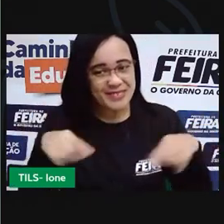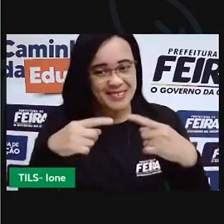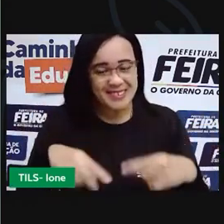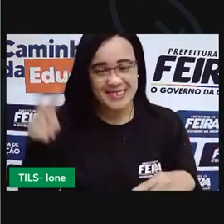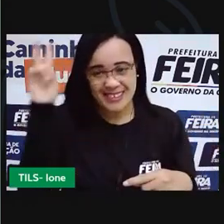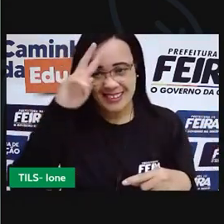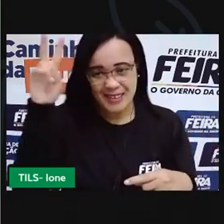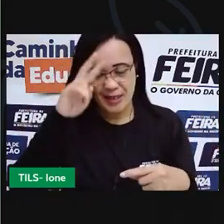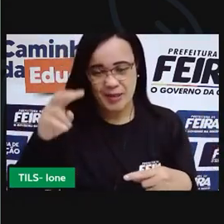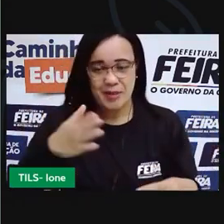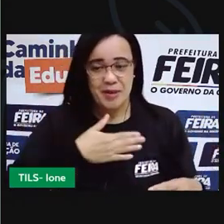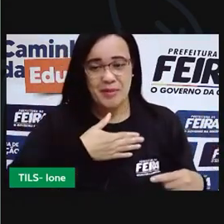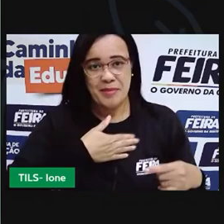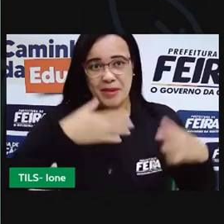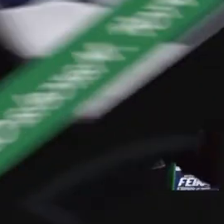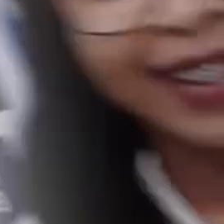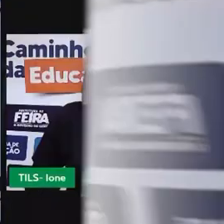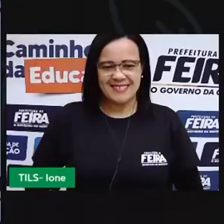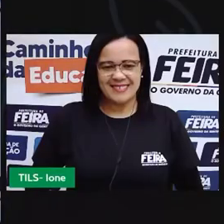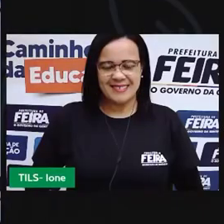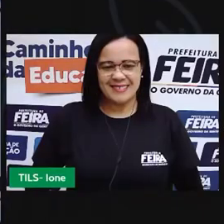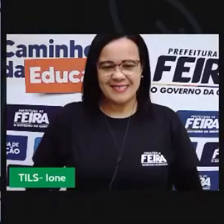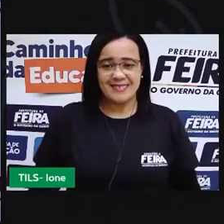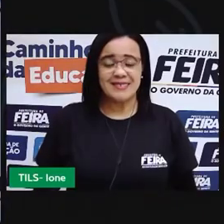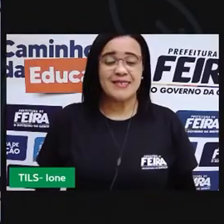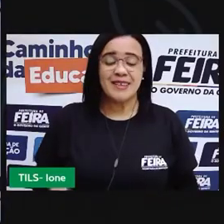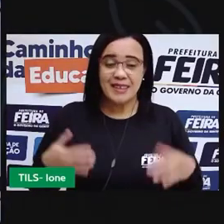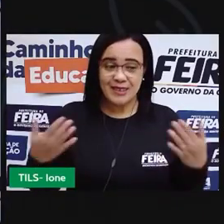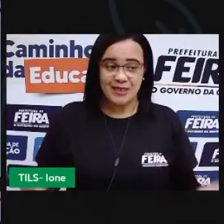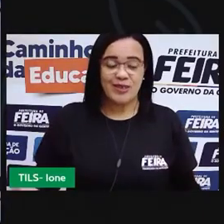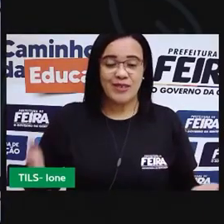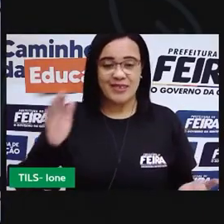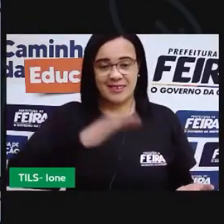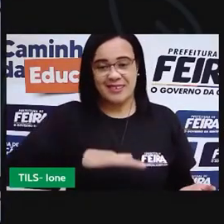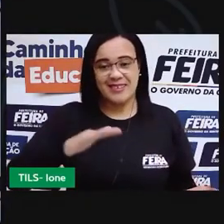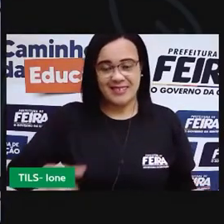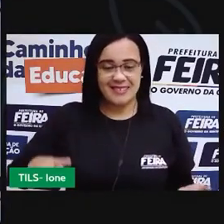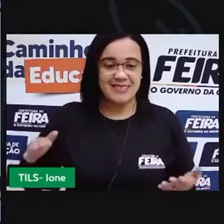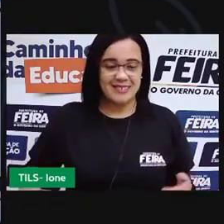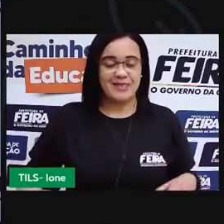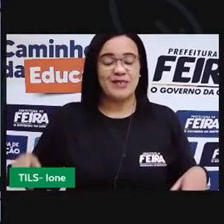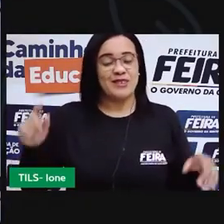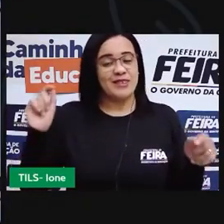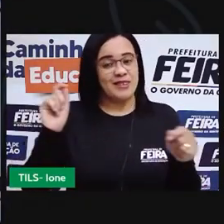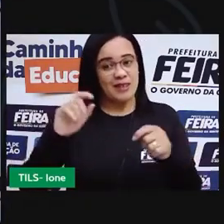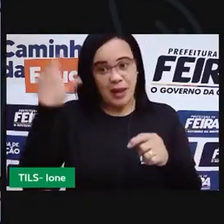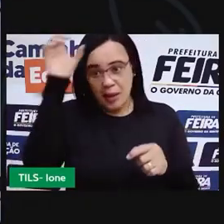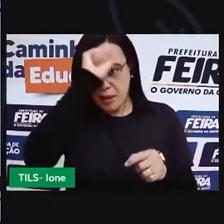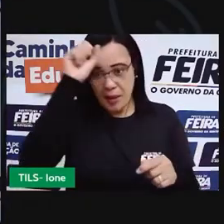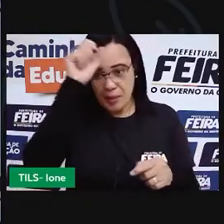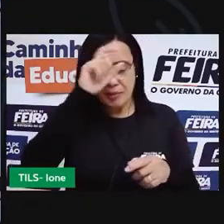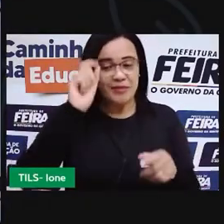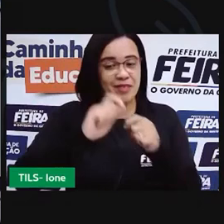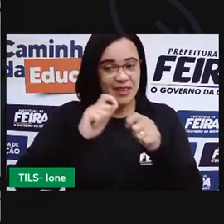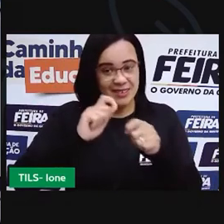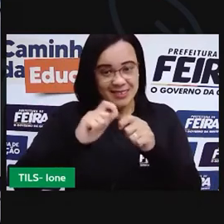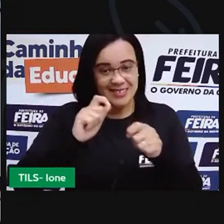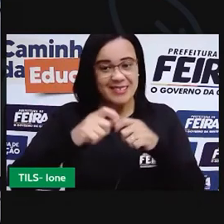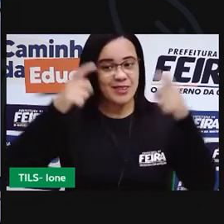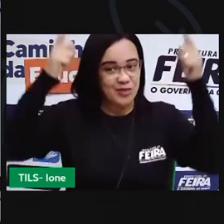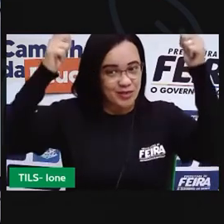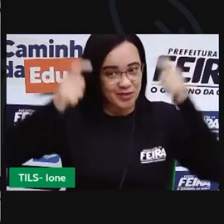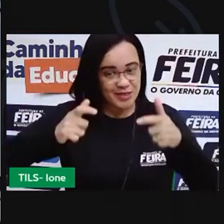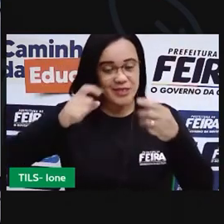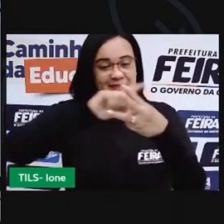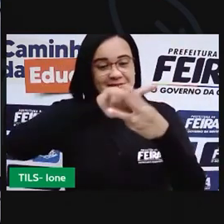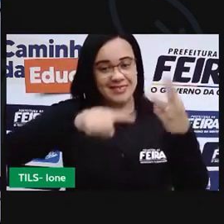chapéu tem três pontas agora crianças que a gente já aprendeu a confeccionar o chapéu de três